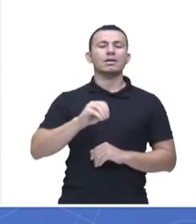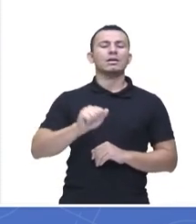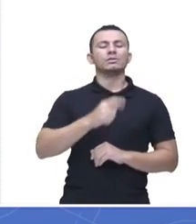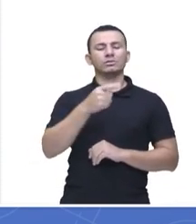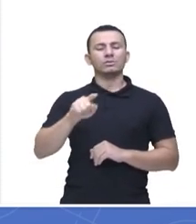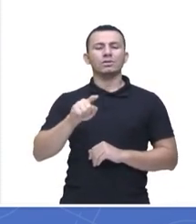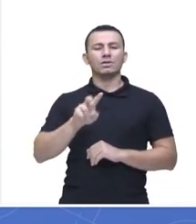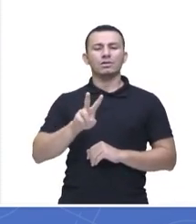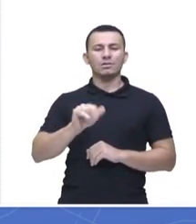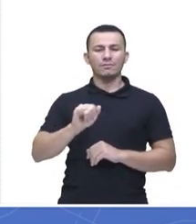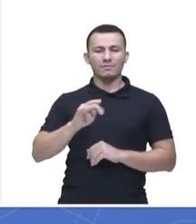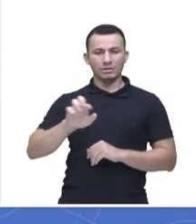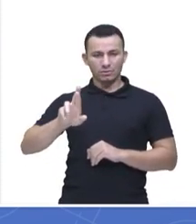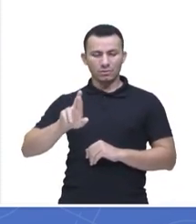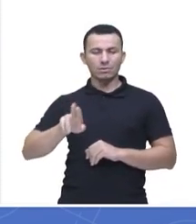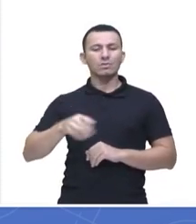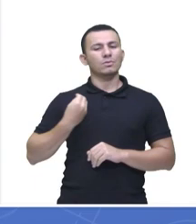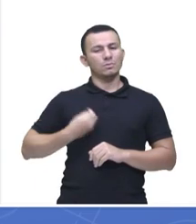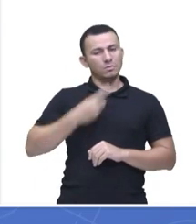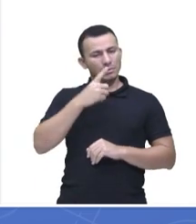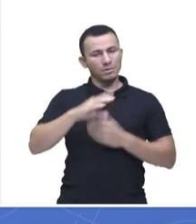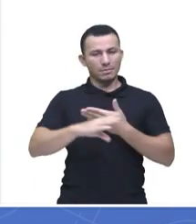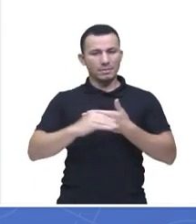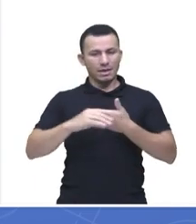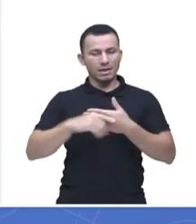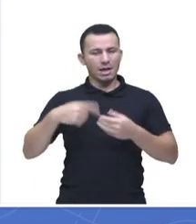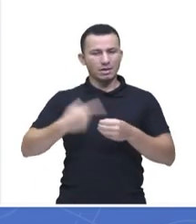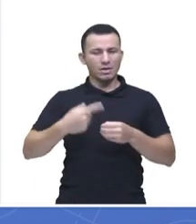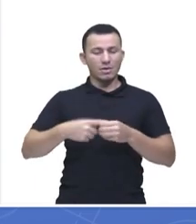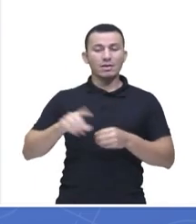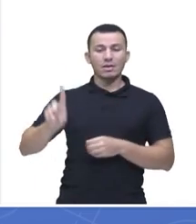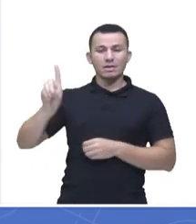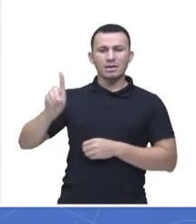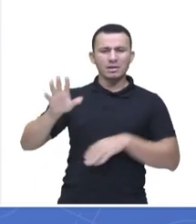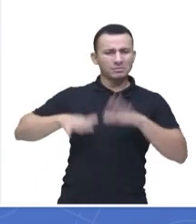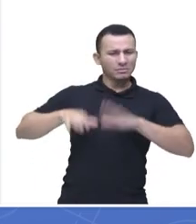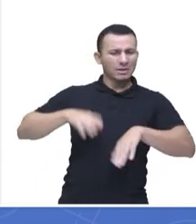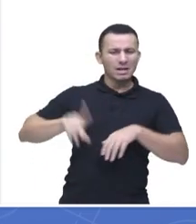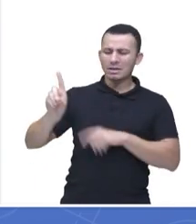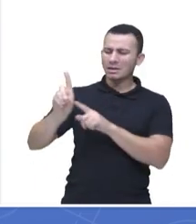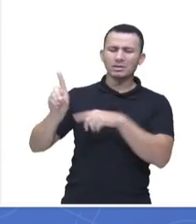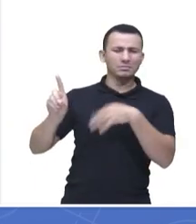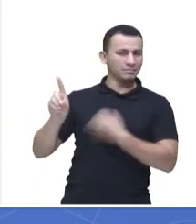Dilma e Itá, está dizendo que é a letra D. Vamos ver se é a letra D mesmo? Vamos lá?